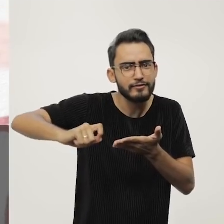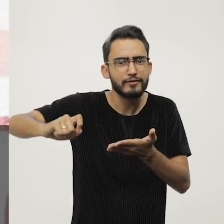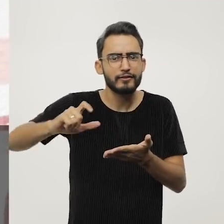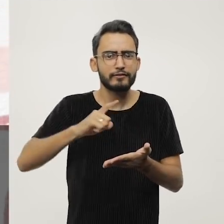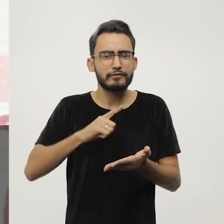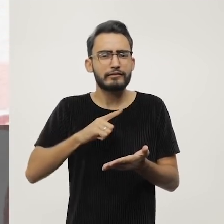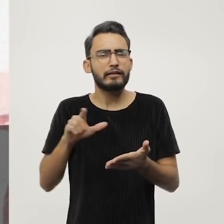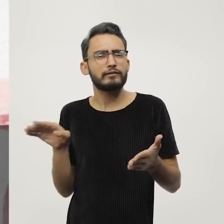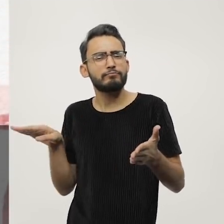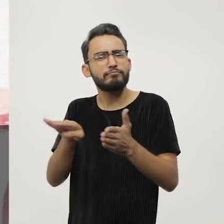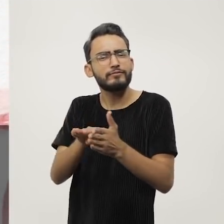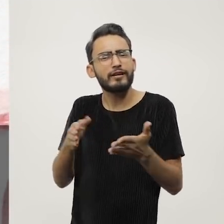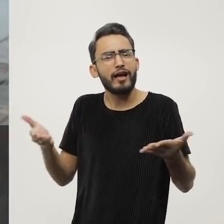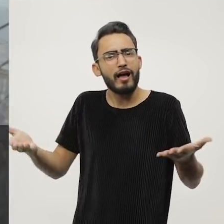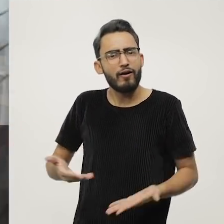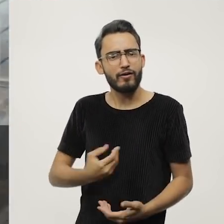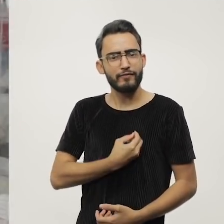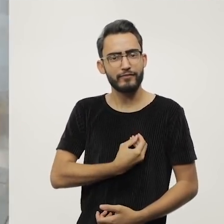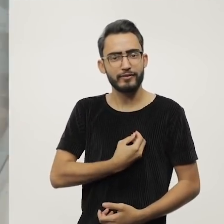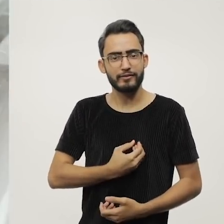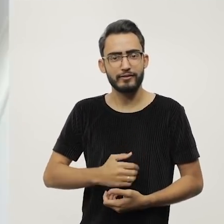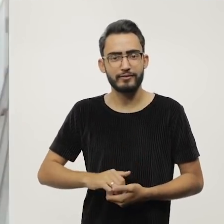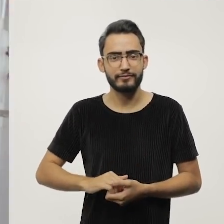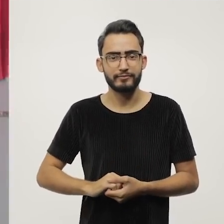a sua vida e te trouxeram até onde você está.